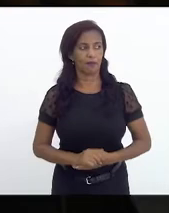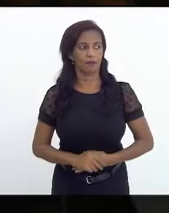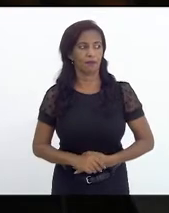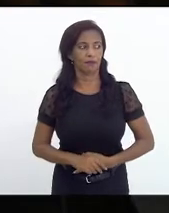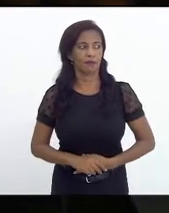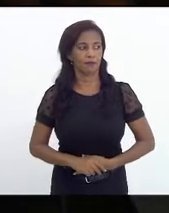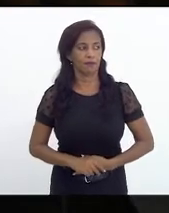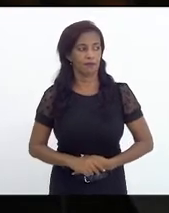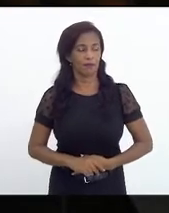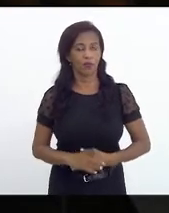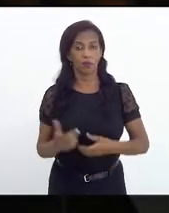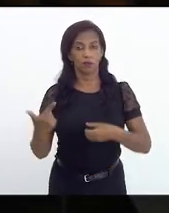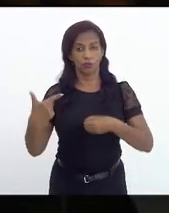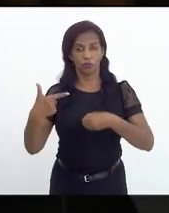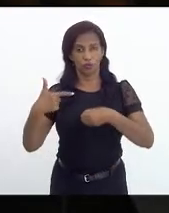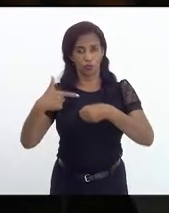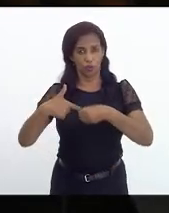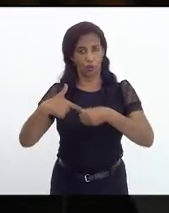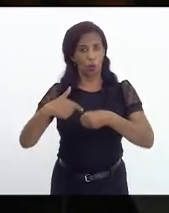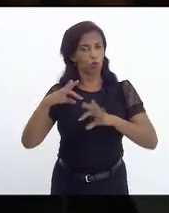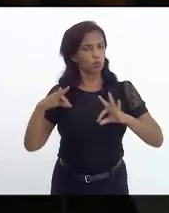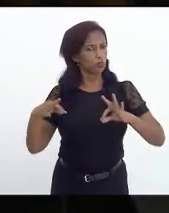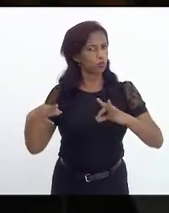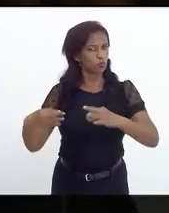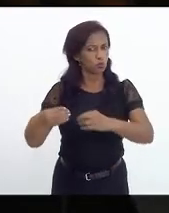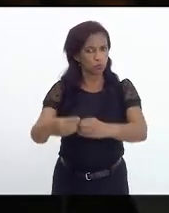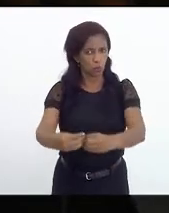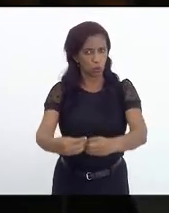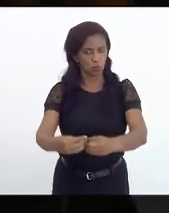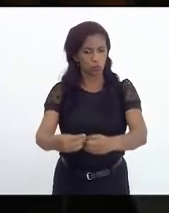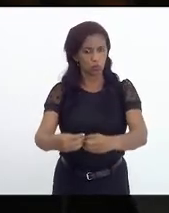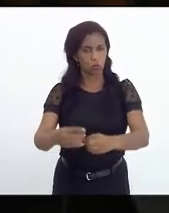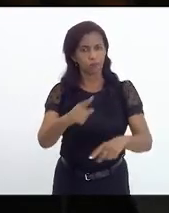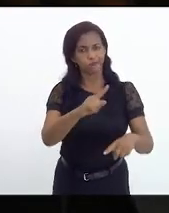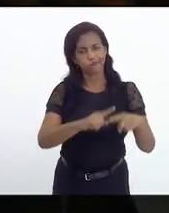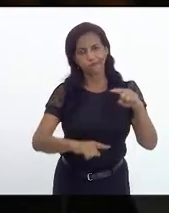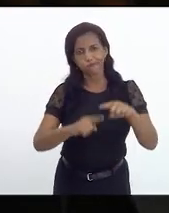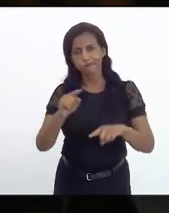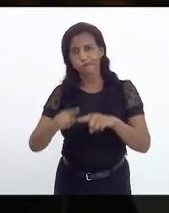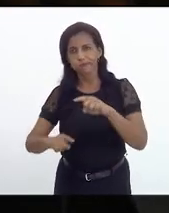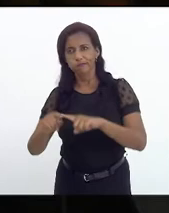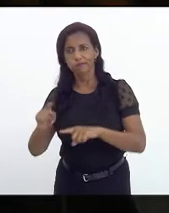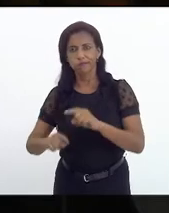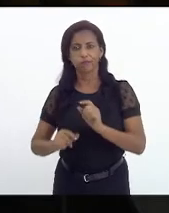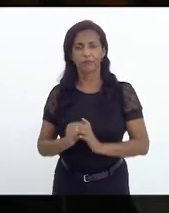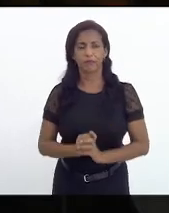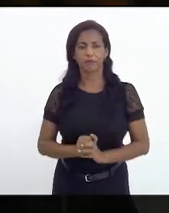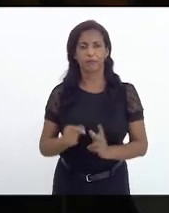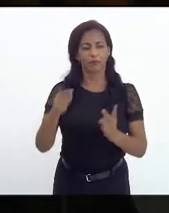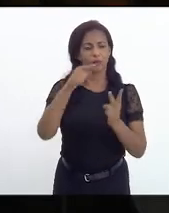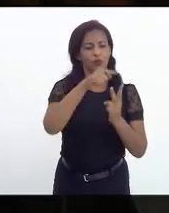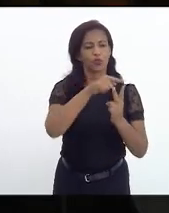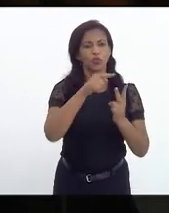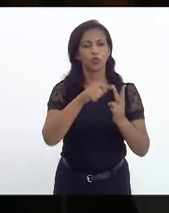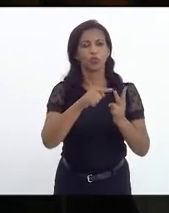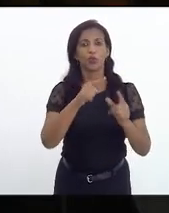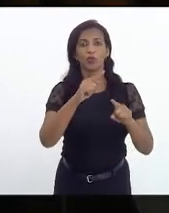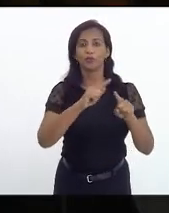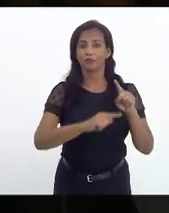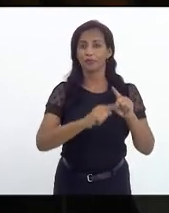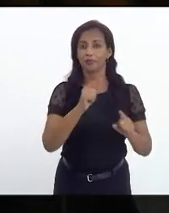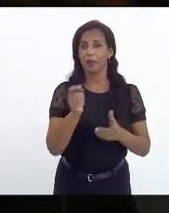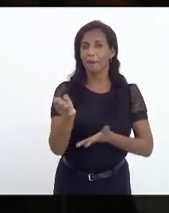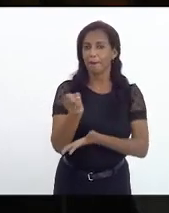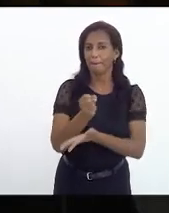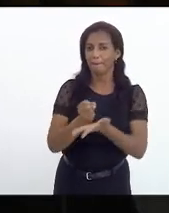os combustíveis derivam de dois produtos básicos.